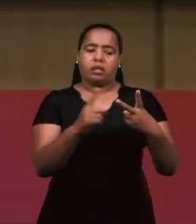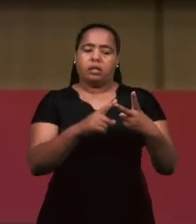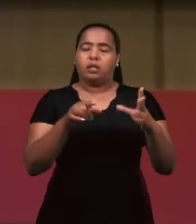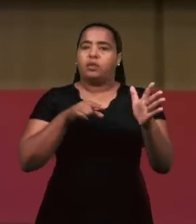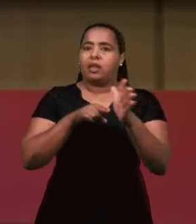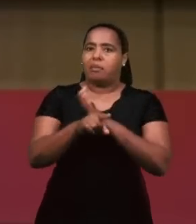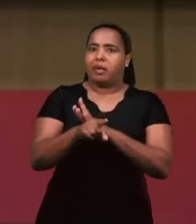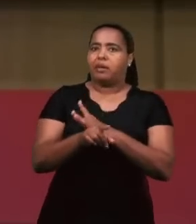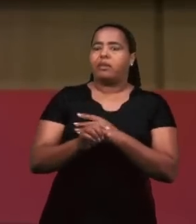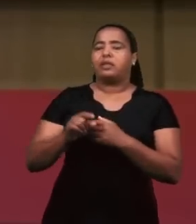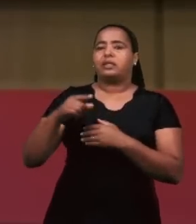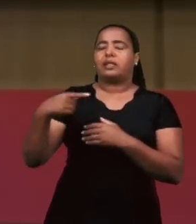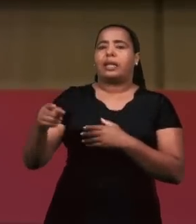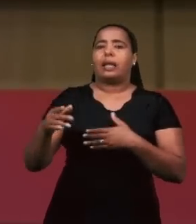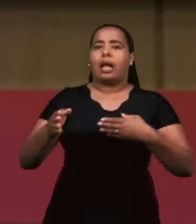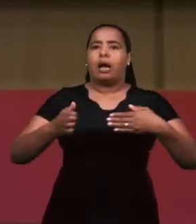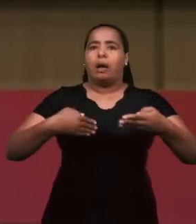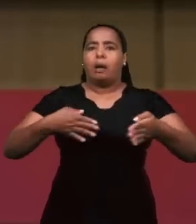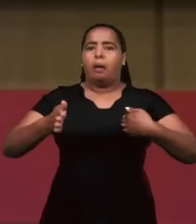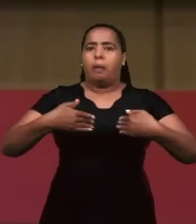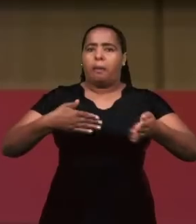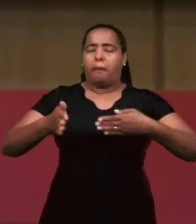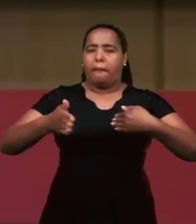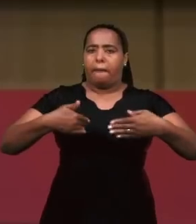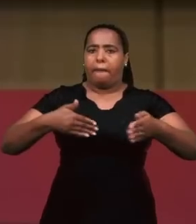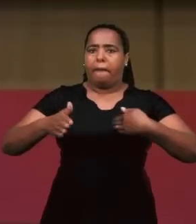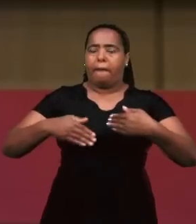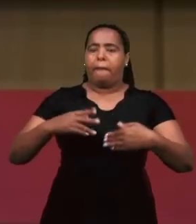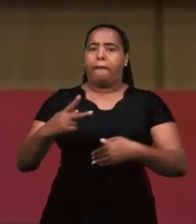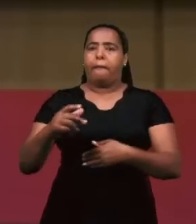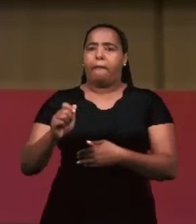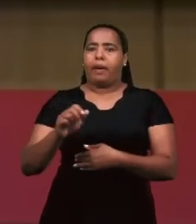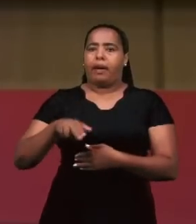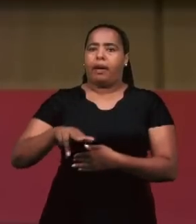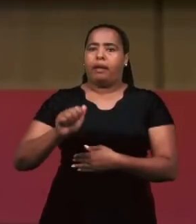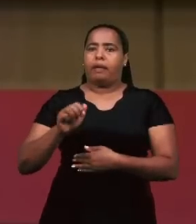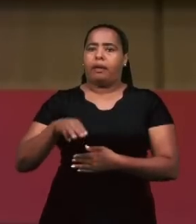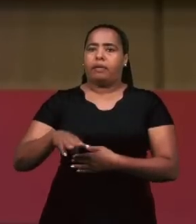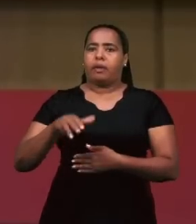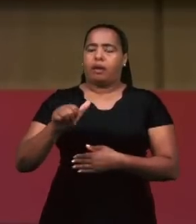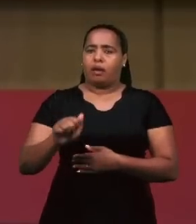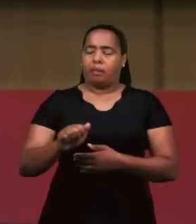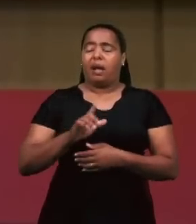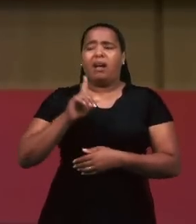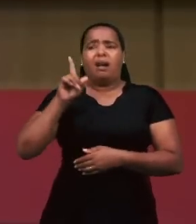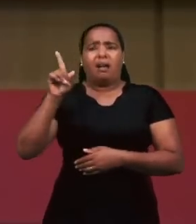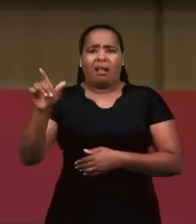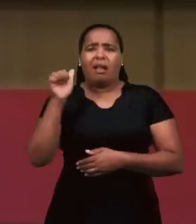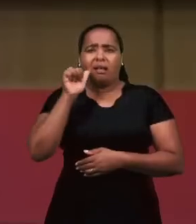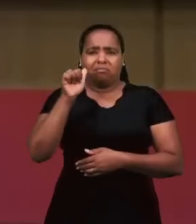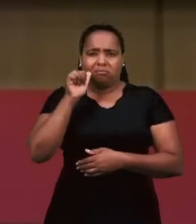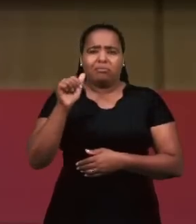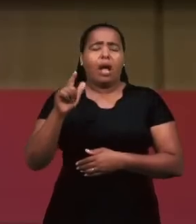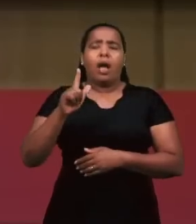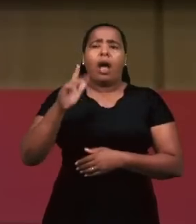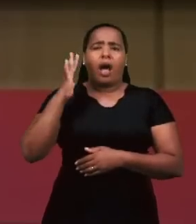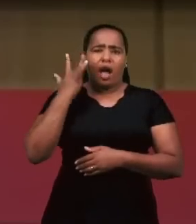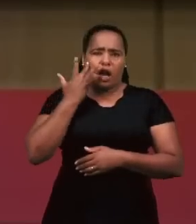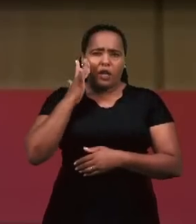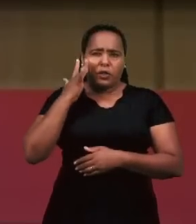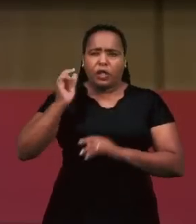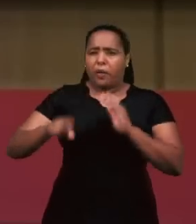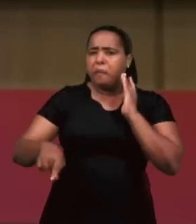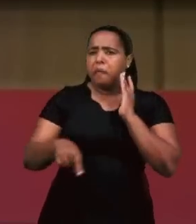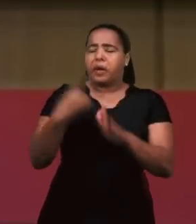Vindo lá do Panamá, na América Central, ali está a nossa irmã, eu creio que é a primeira vez que ela participa conosco,